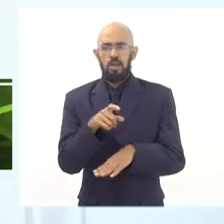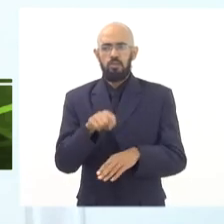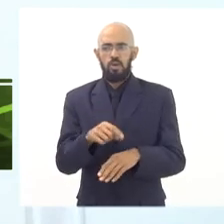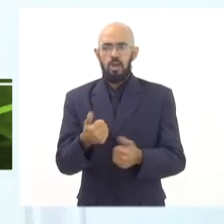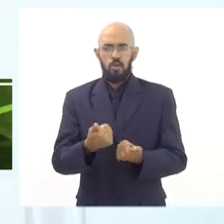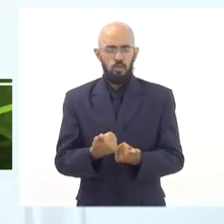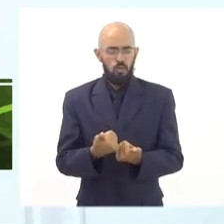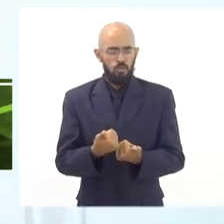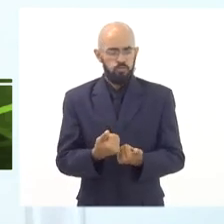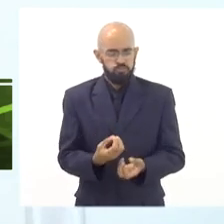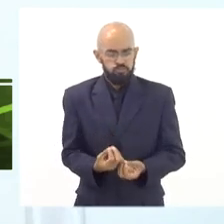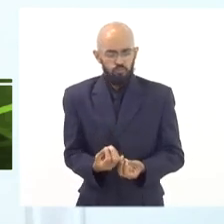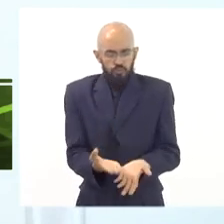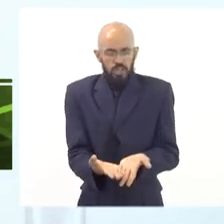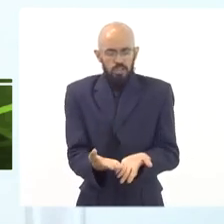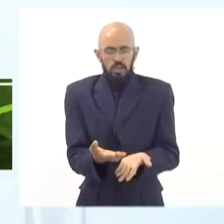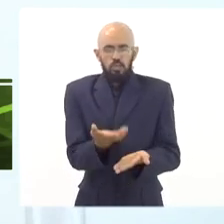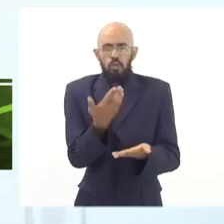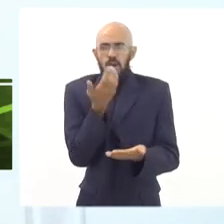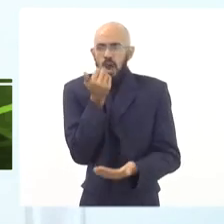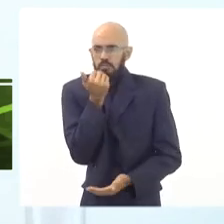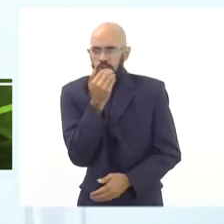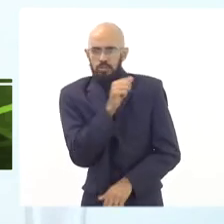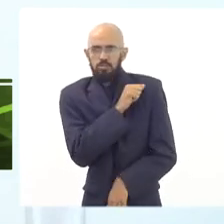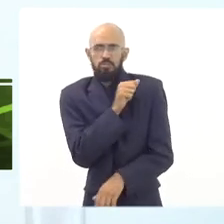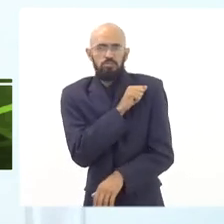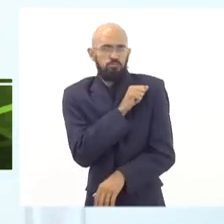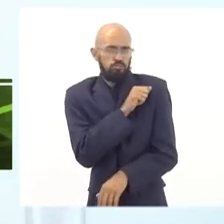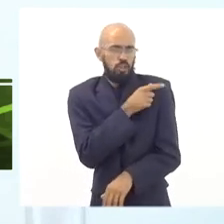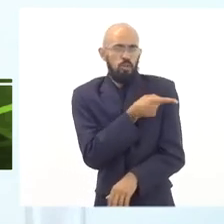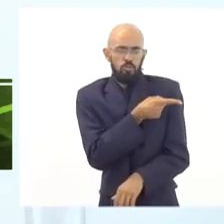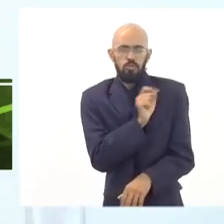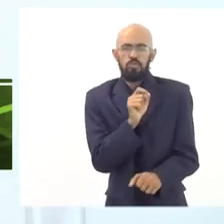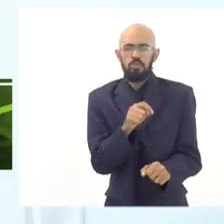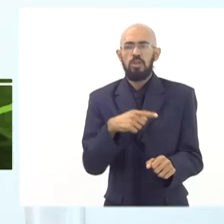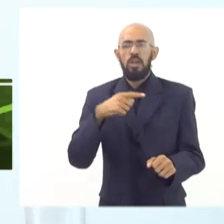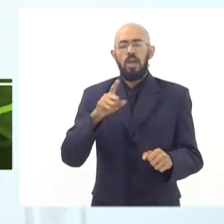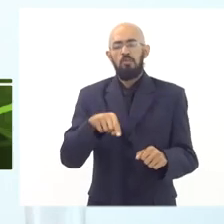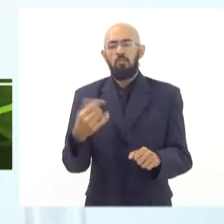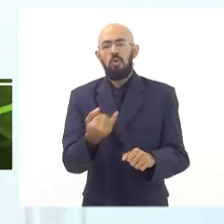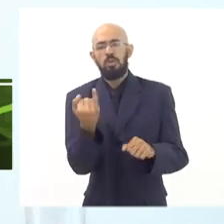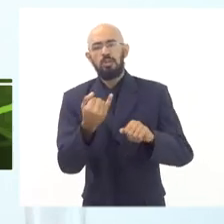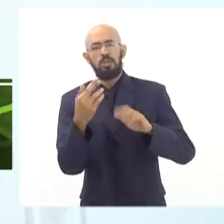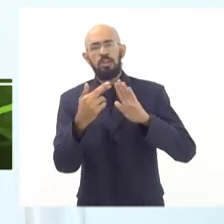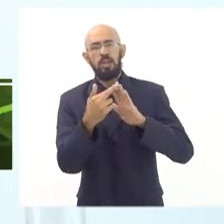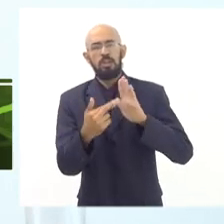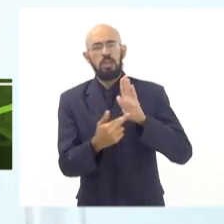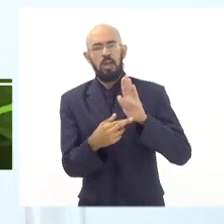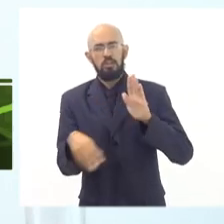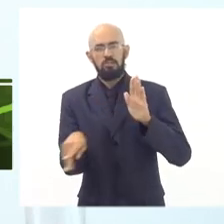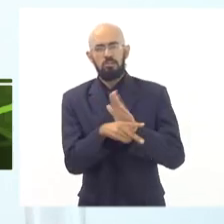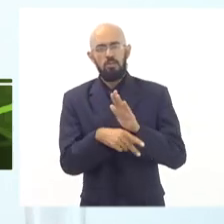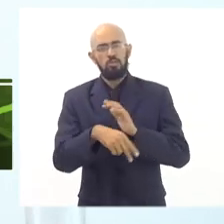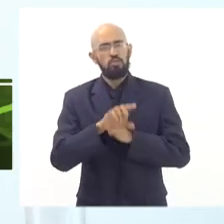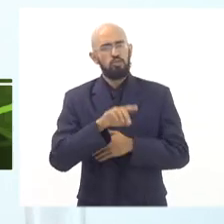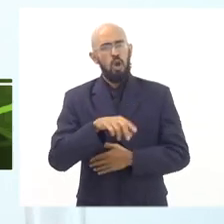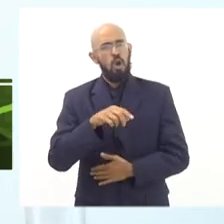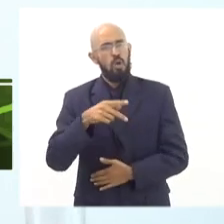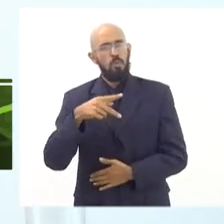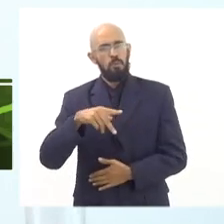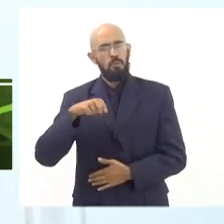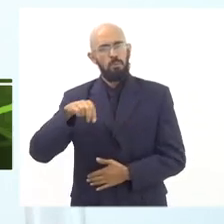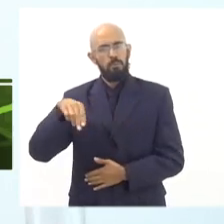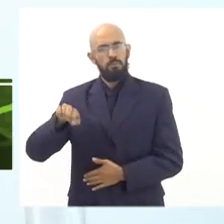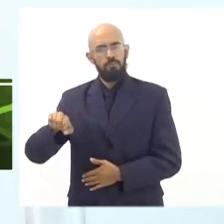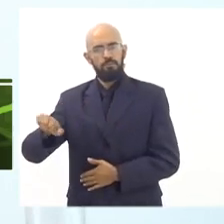da alimentação escolar e a gente considera que é importante que ele tenha seus próprios parâmetros, não só os parâmetros do PNAE. Então, queria